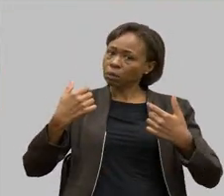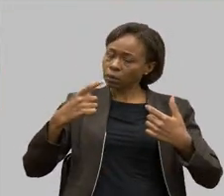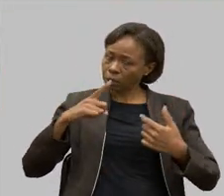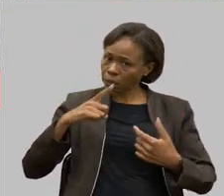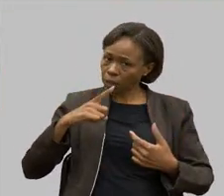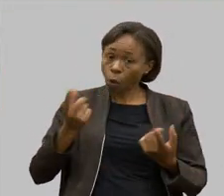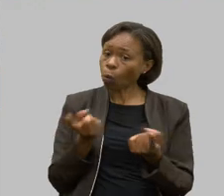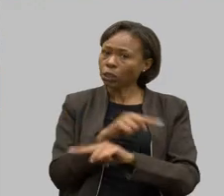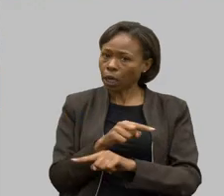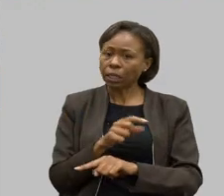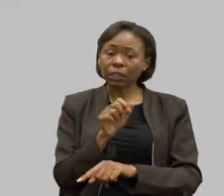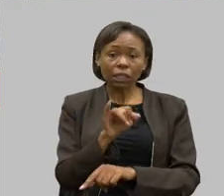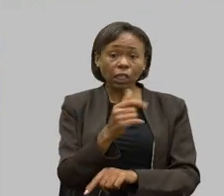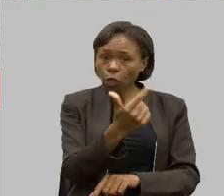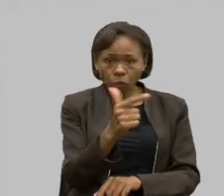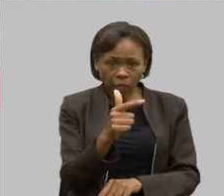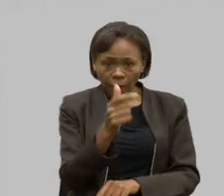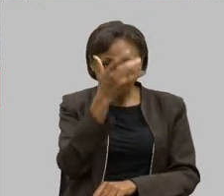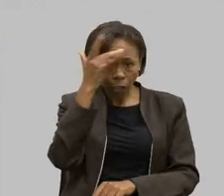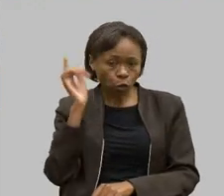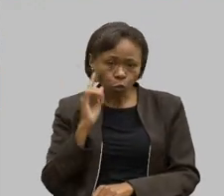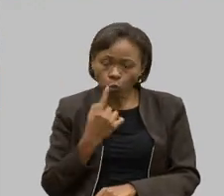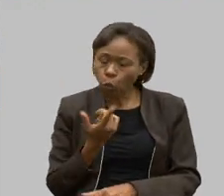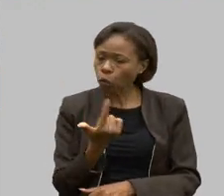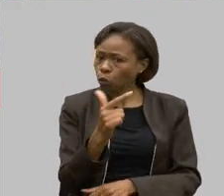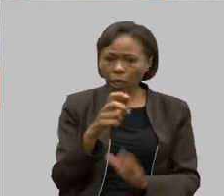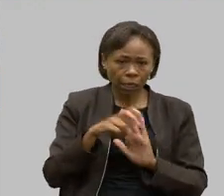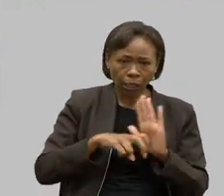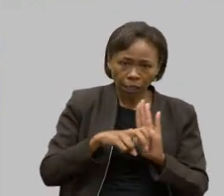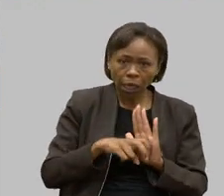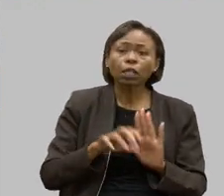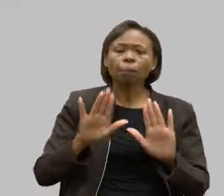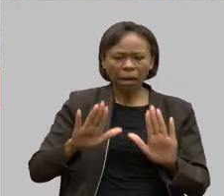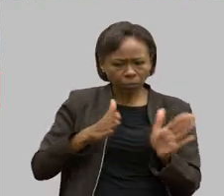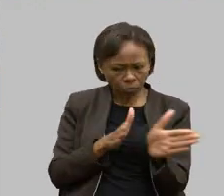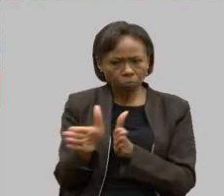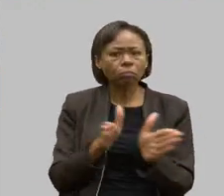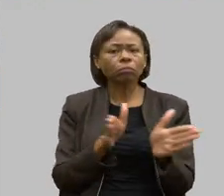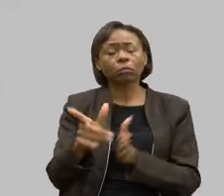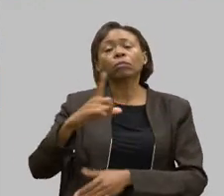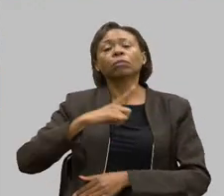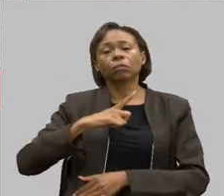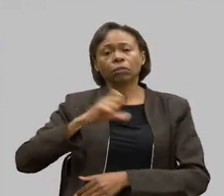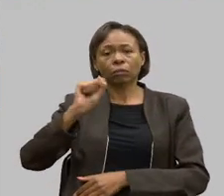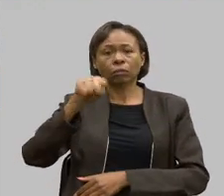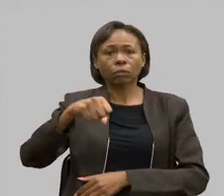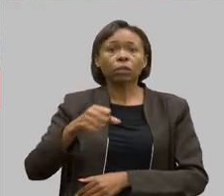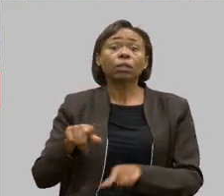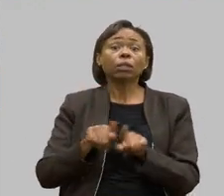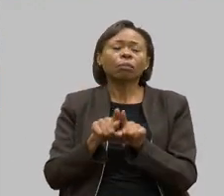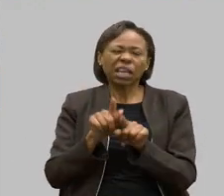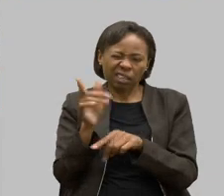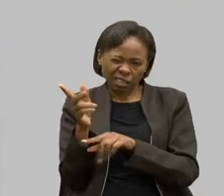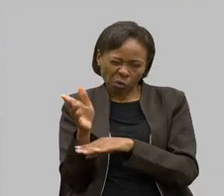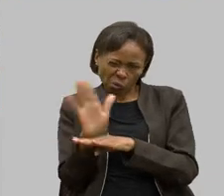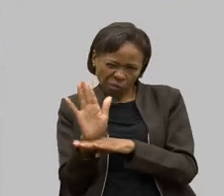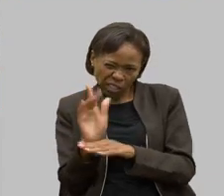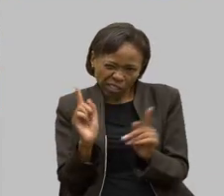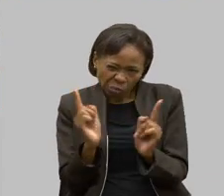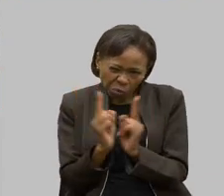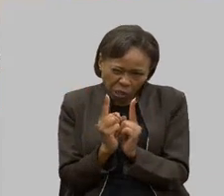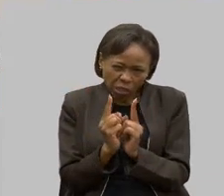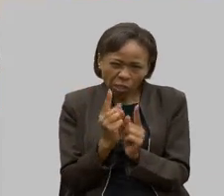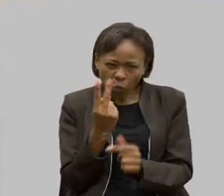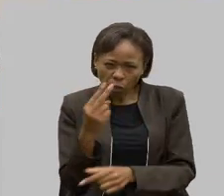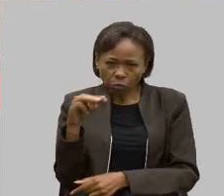que ofertar essa acessibilidade. E aí, só para finalizar, eu gostaria de passar um videozinho curtinho de dois minutos que já está